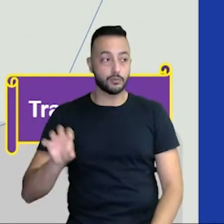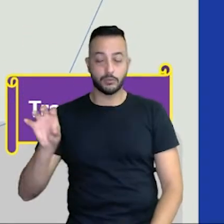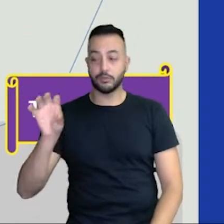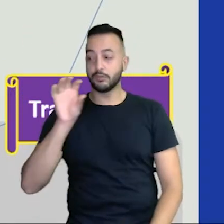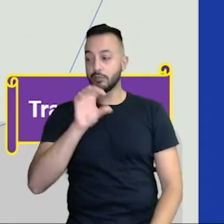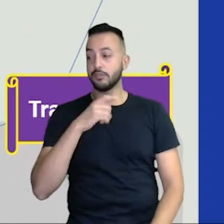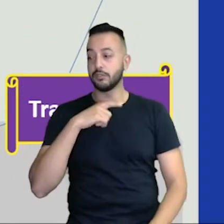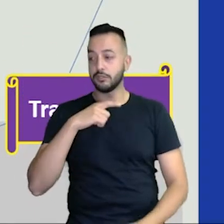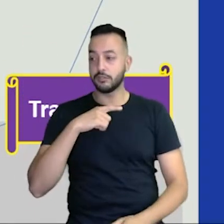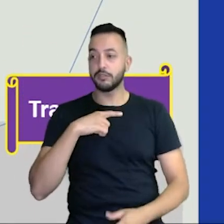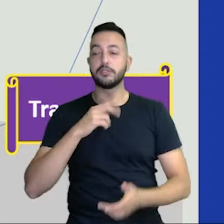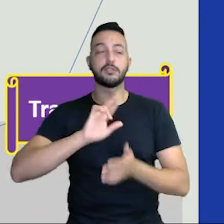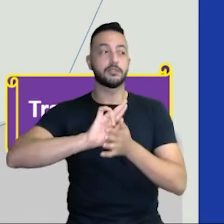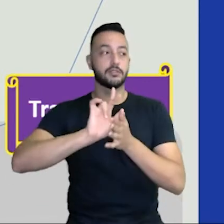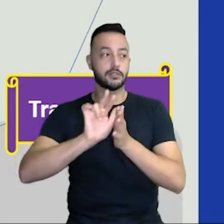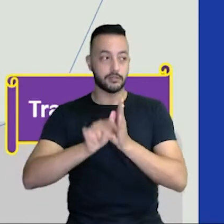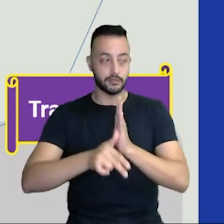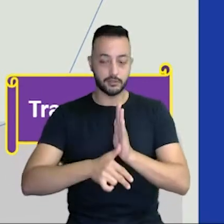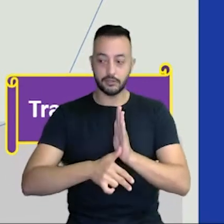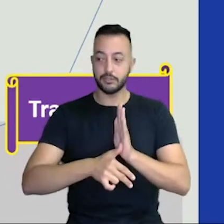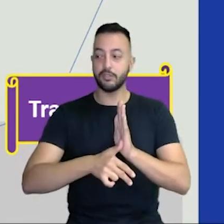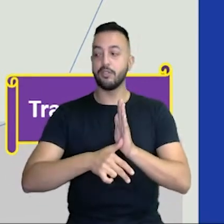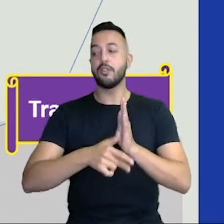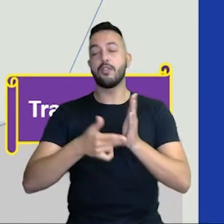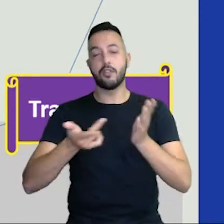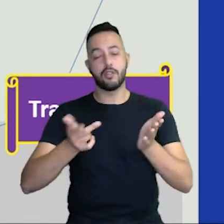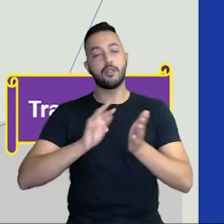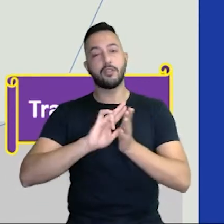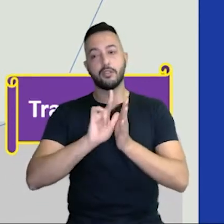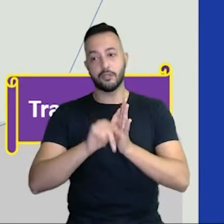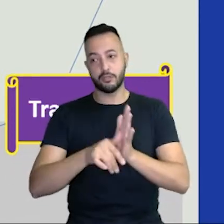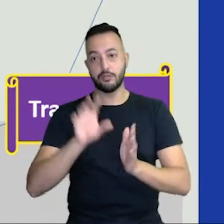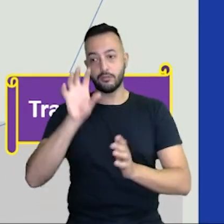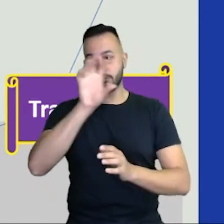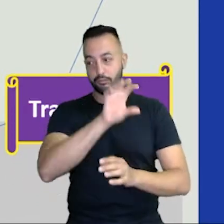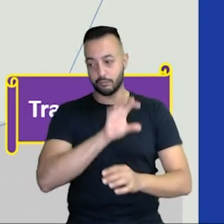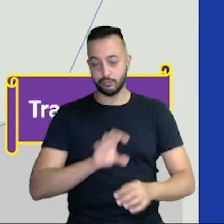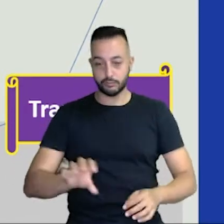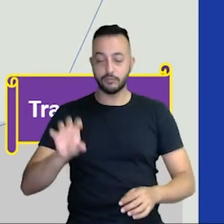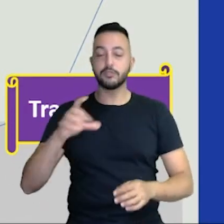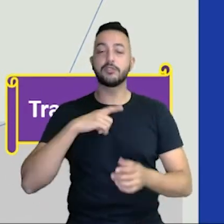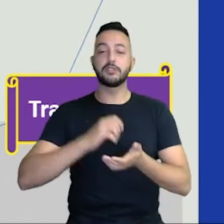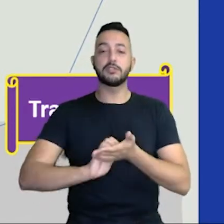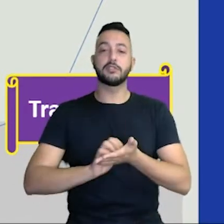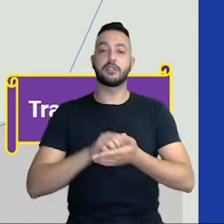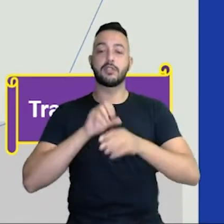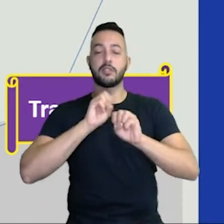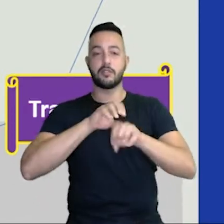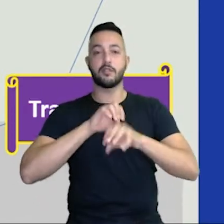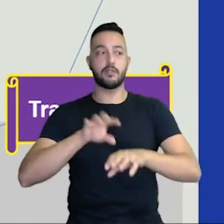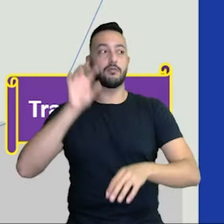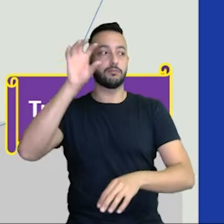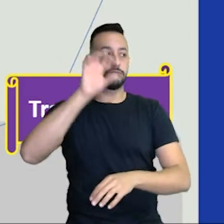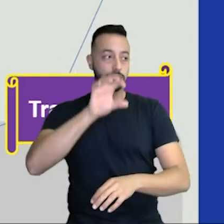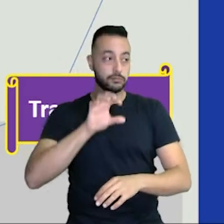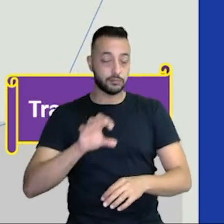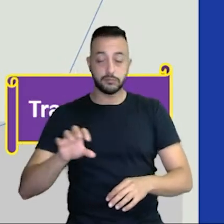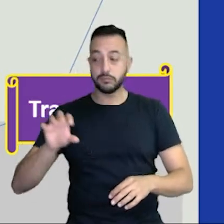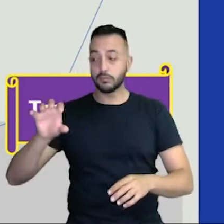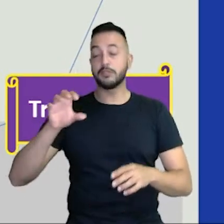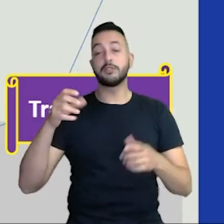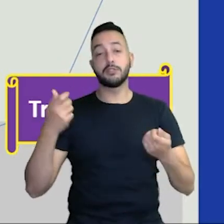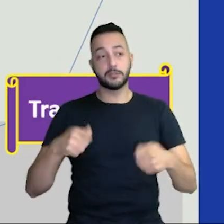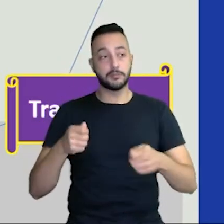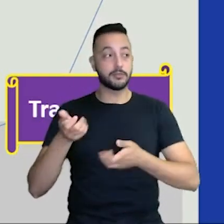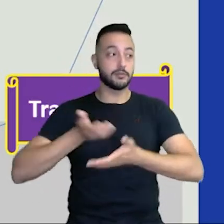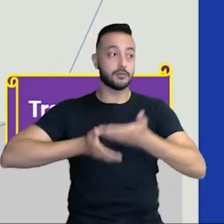e nós trabalhamos com esses outros núcleos, a Secretaria de Educação para funcionar, ela depende desses